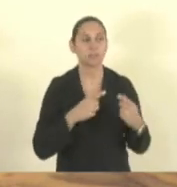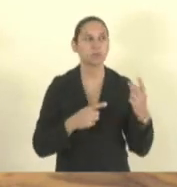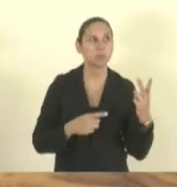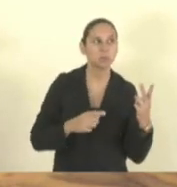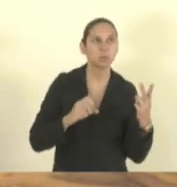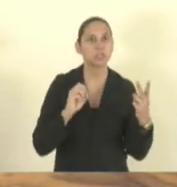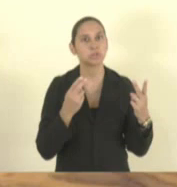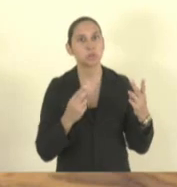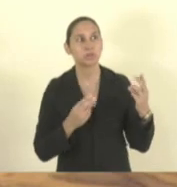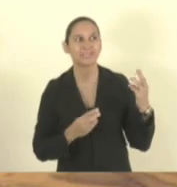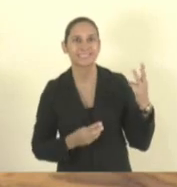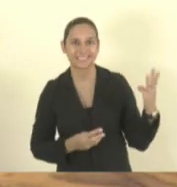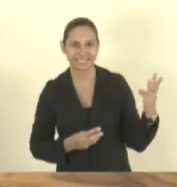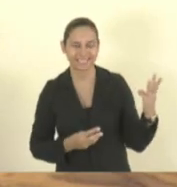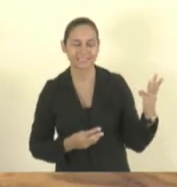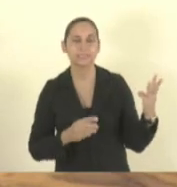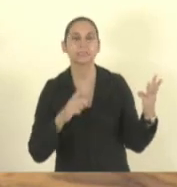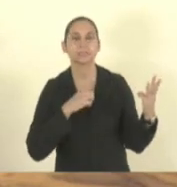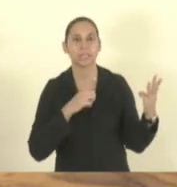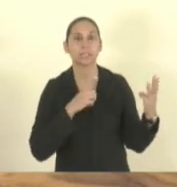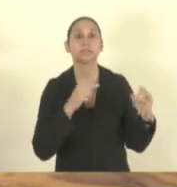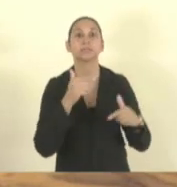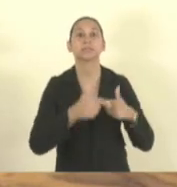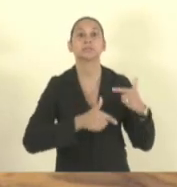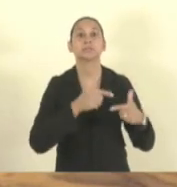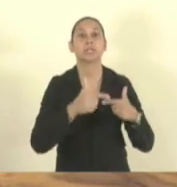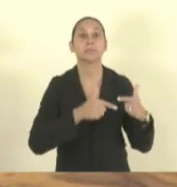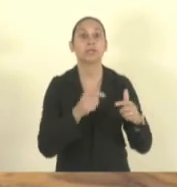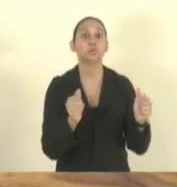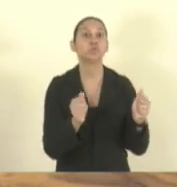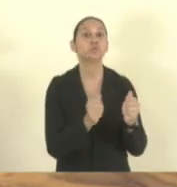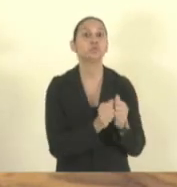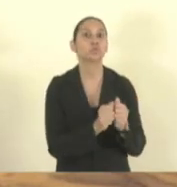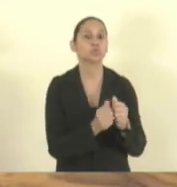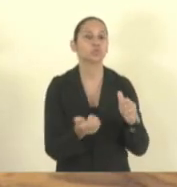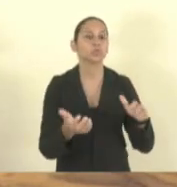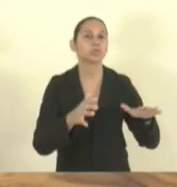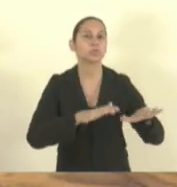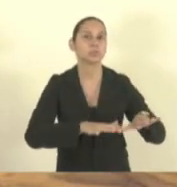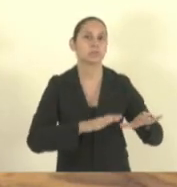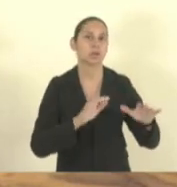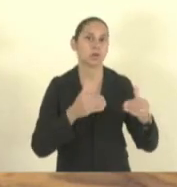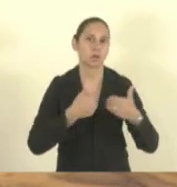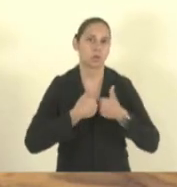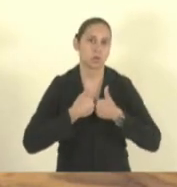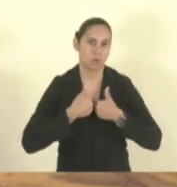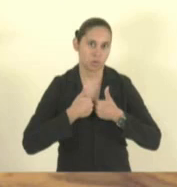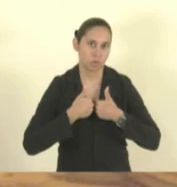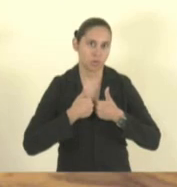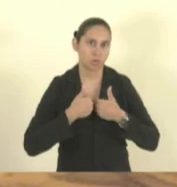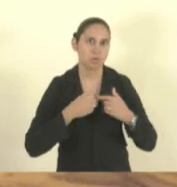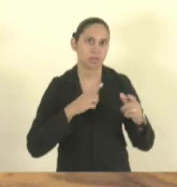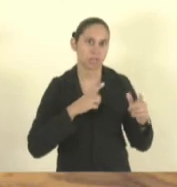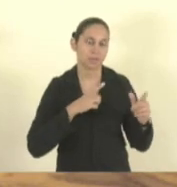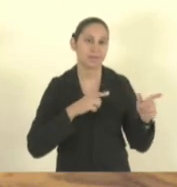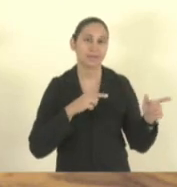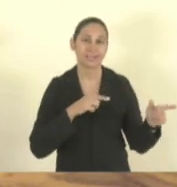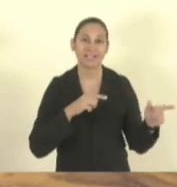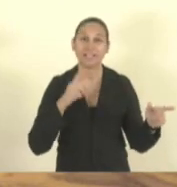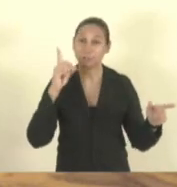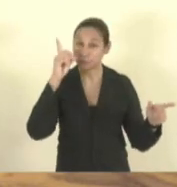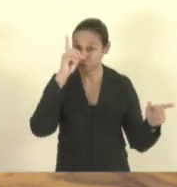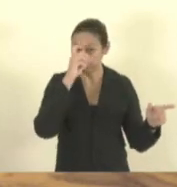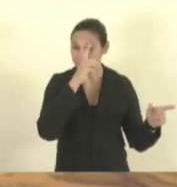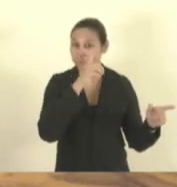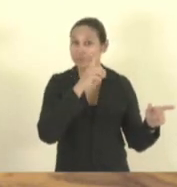efetivo na questão da inclusão dos autistas. E elas são sobrecarregadas, né, Eduardo?